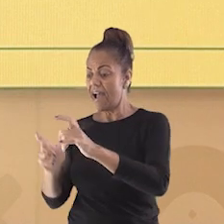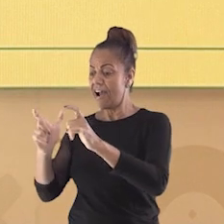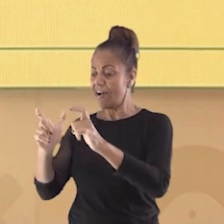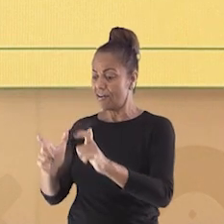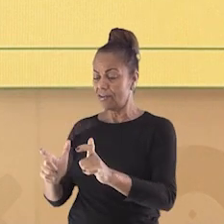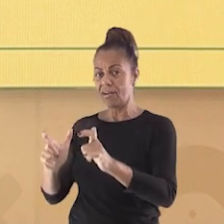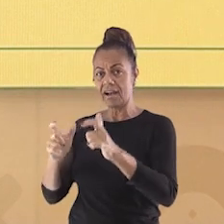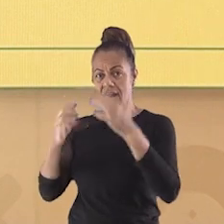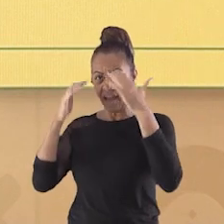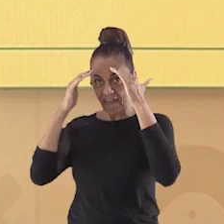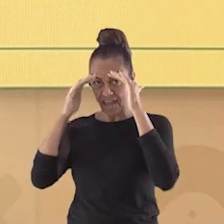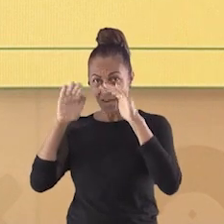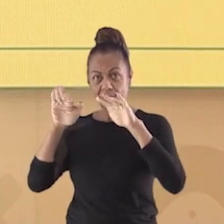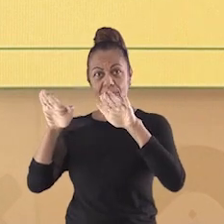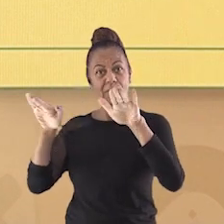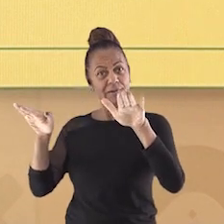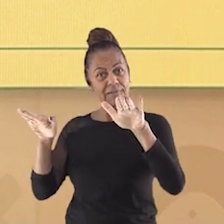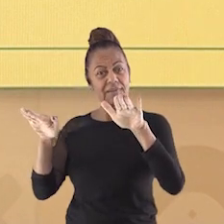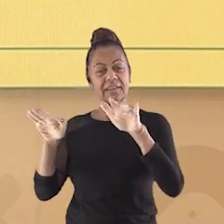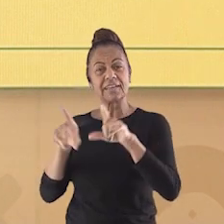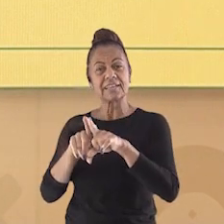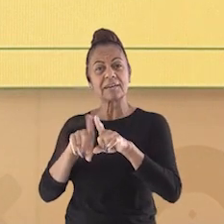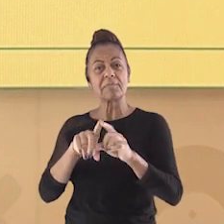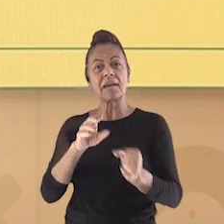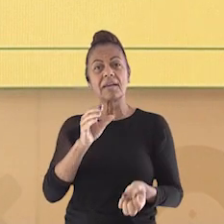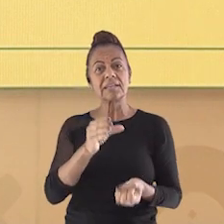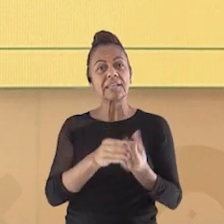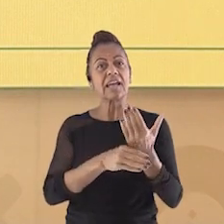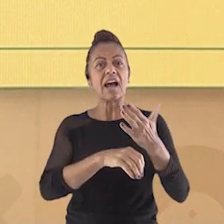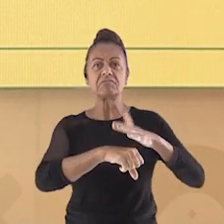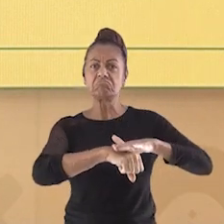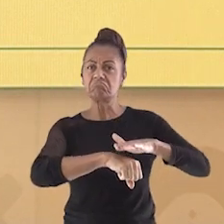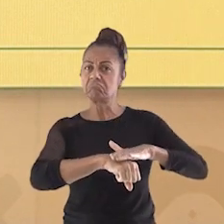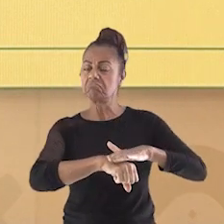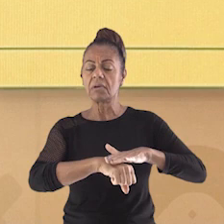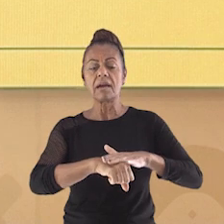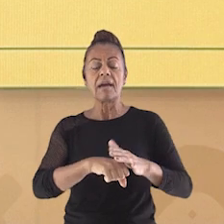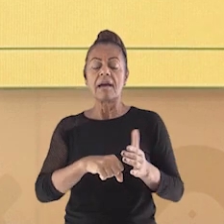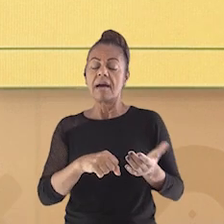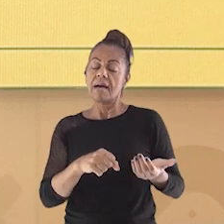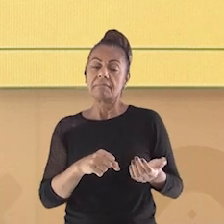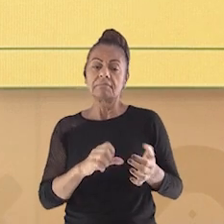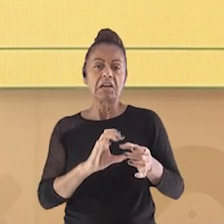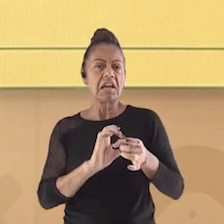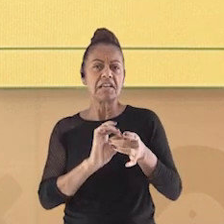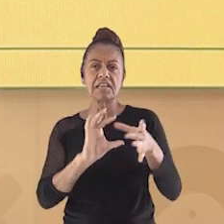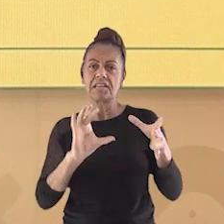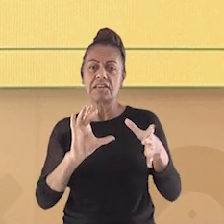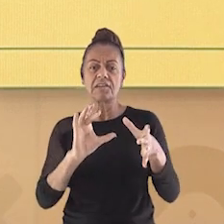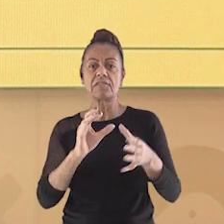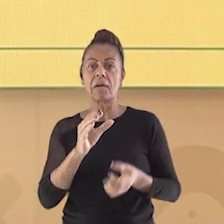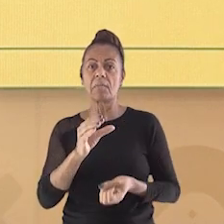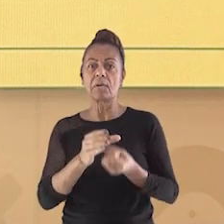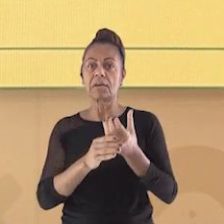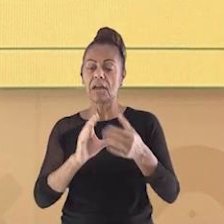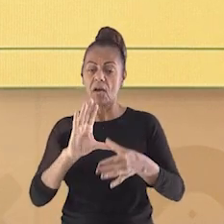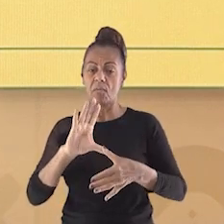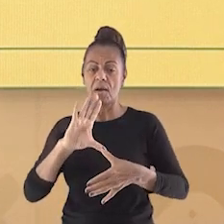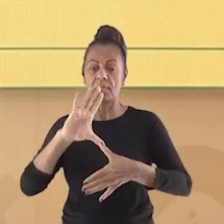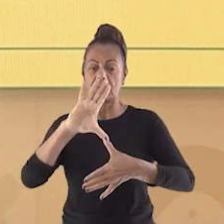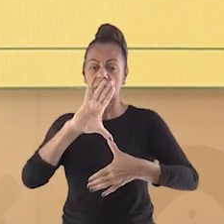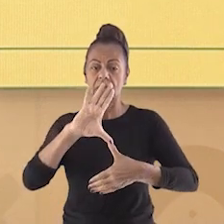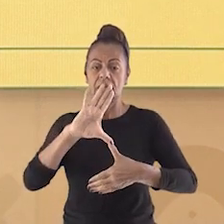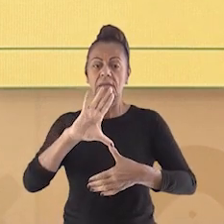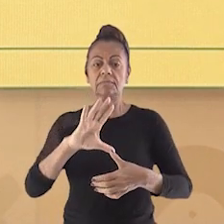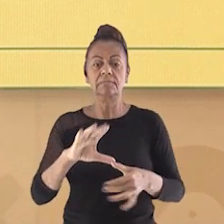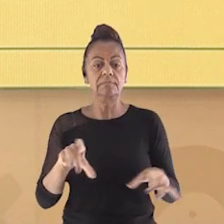também ser criados pelo autor do mapa. Já o elemento orientação, é onde indica os